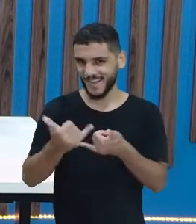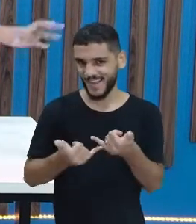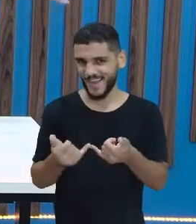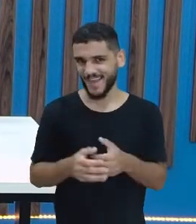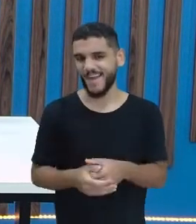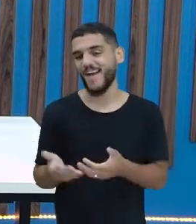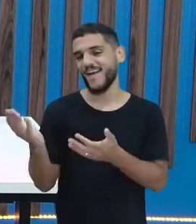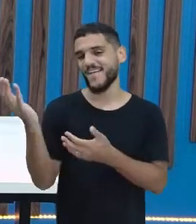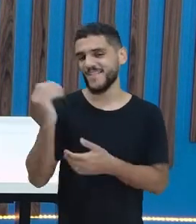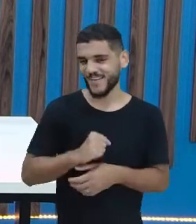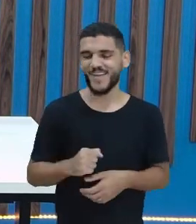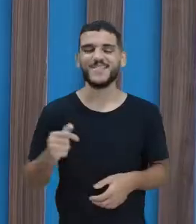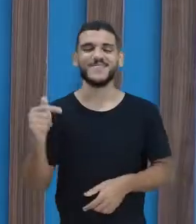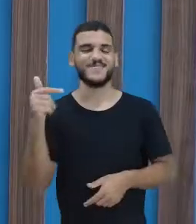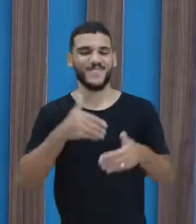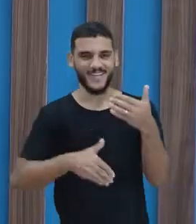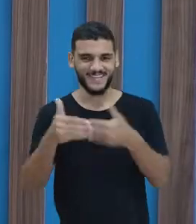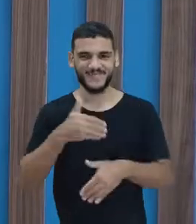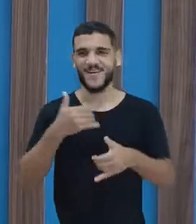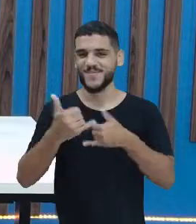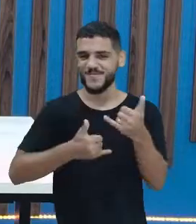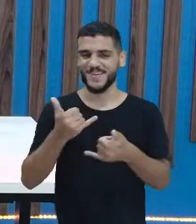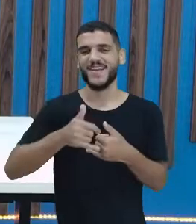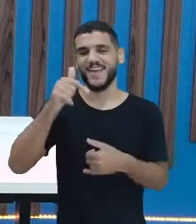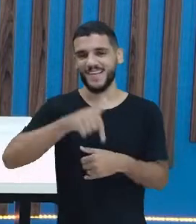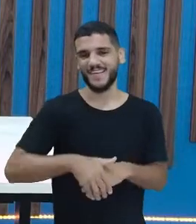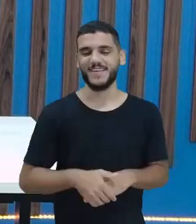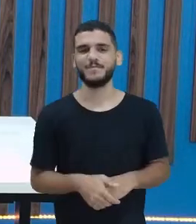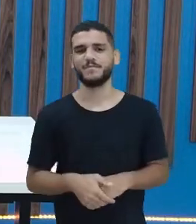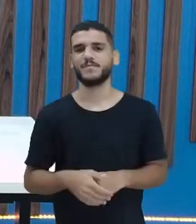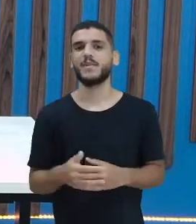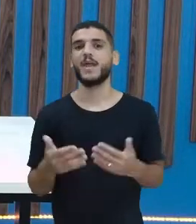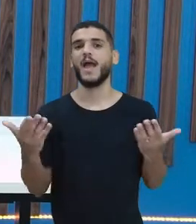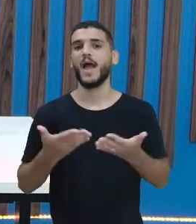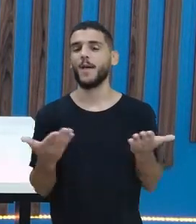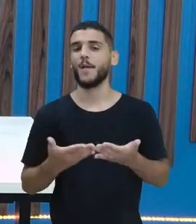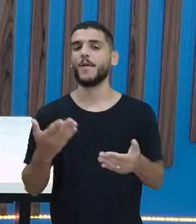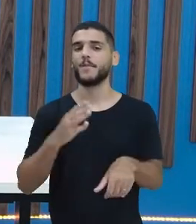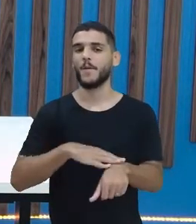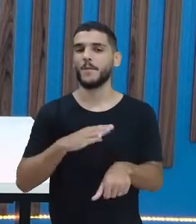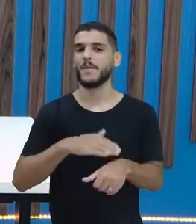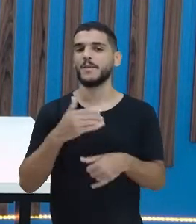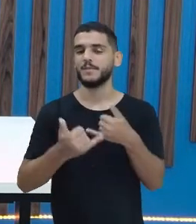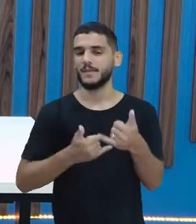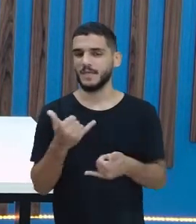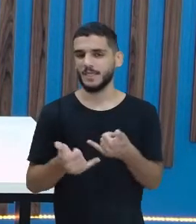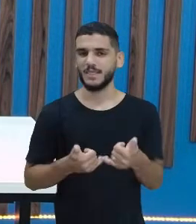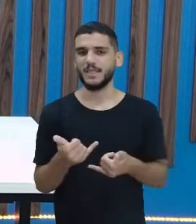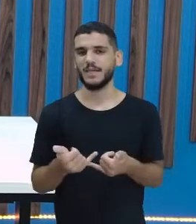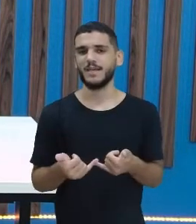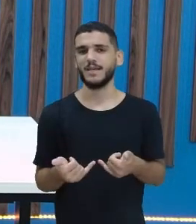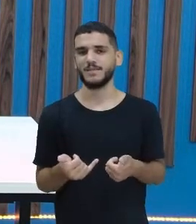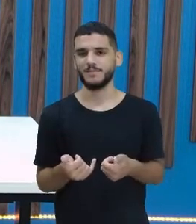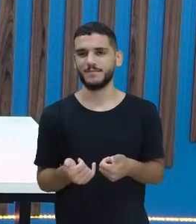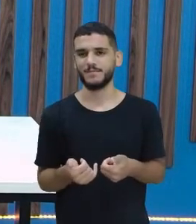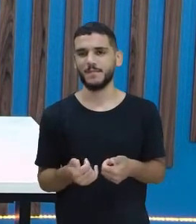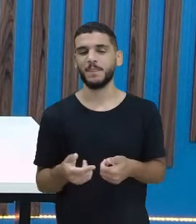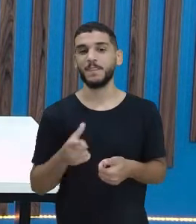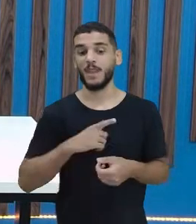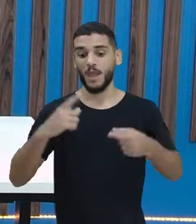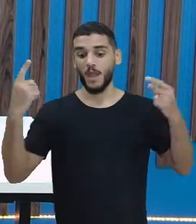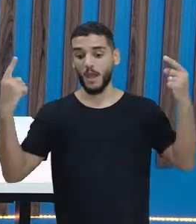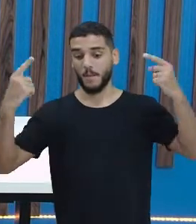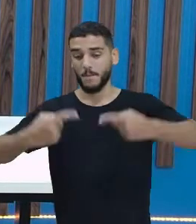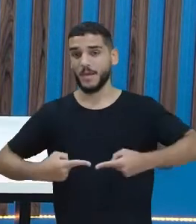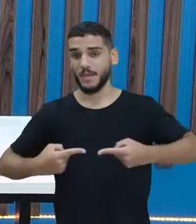professora Iris? Venha pra cá pra brincar comigo, tá certo? Porque nesse jogo, a gente vai fazer o quê? A batalha